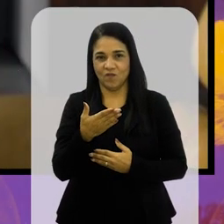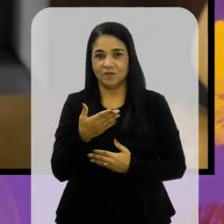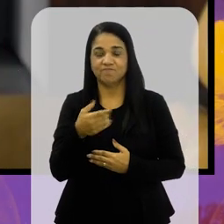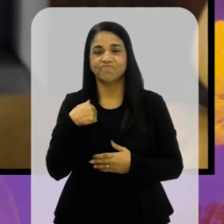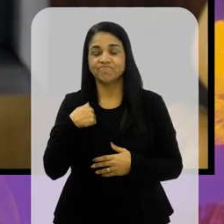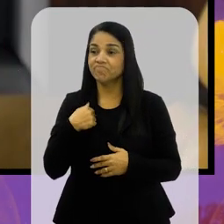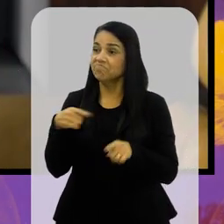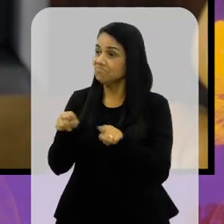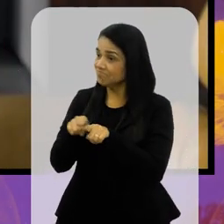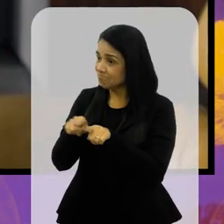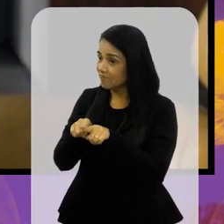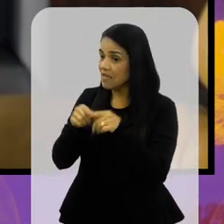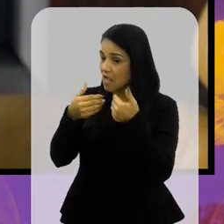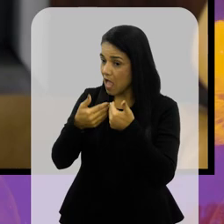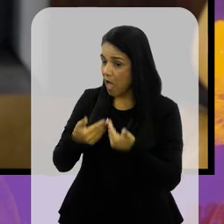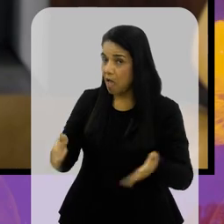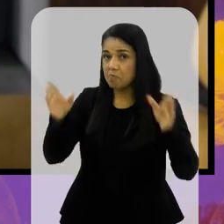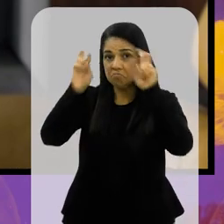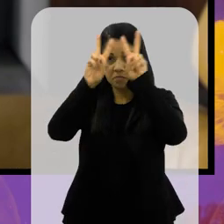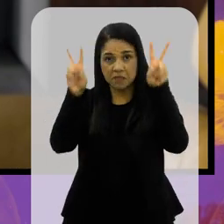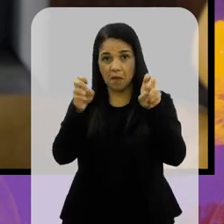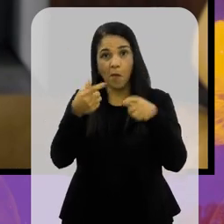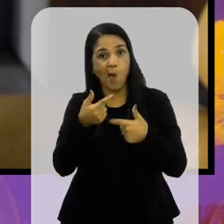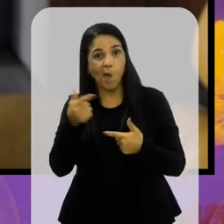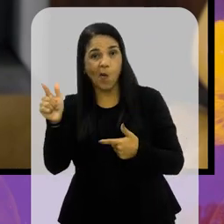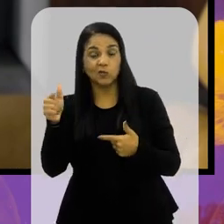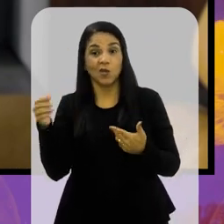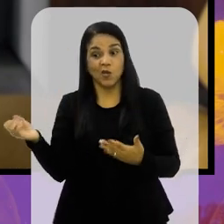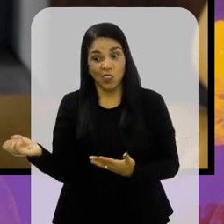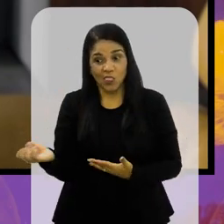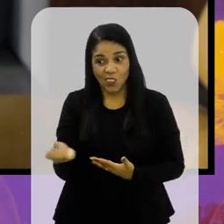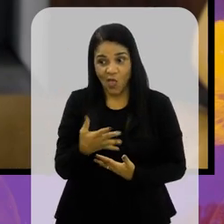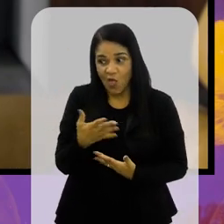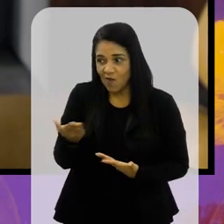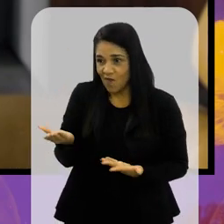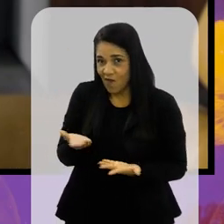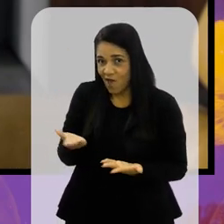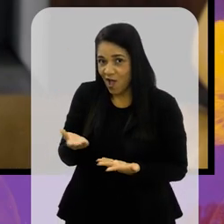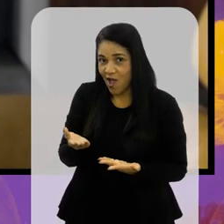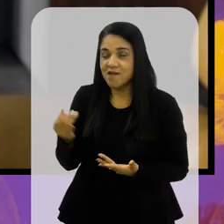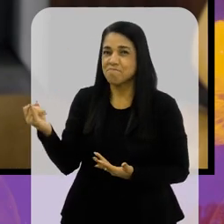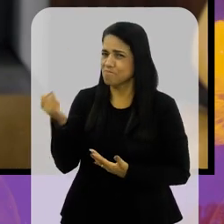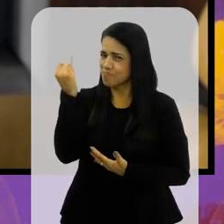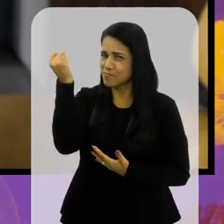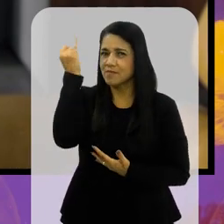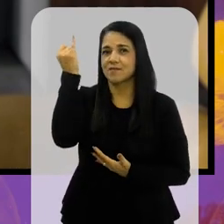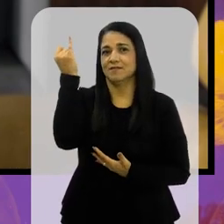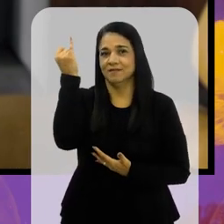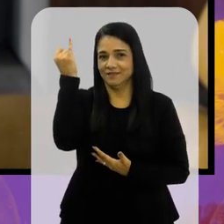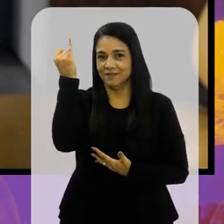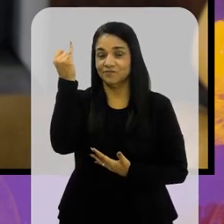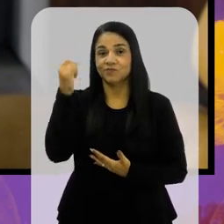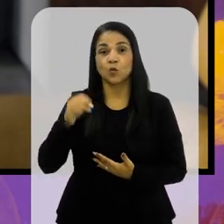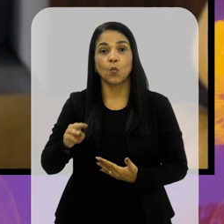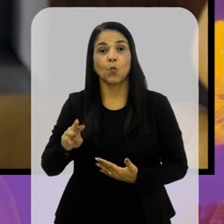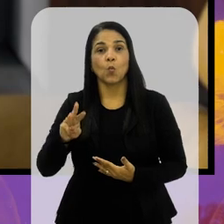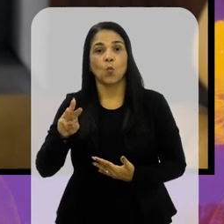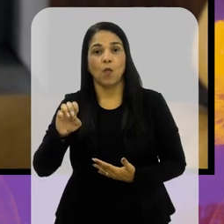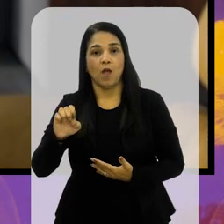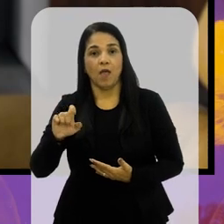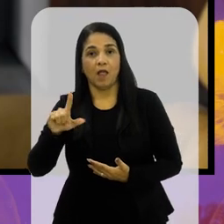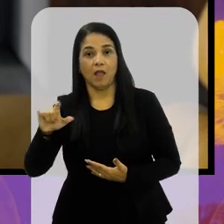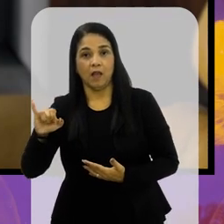inclusive eu até ia abrir o programa com outro tema, mas esta novidade que você traz é muito importante. Então, quer dizer, Wellington,